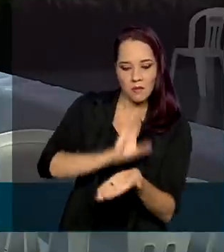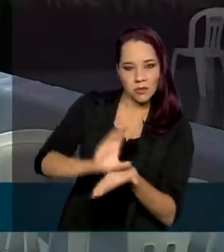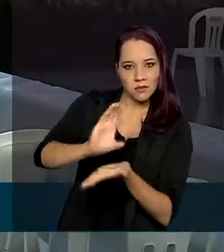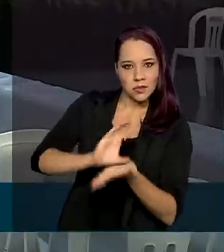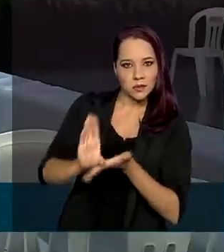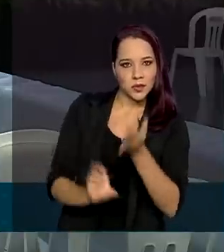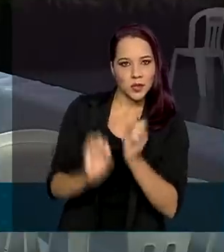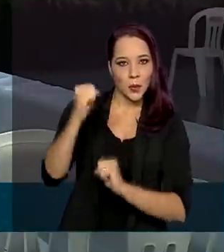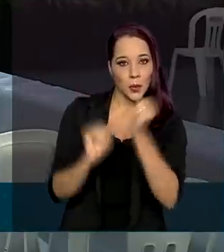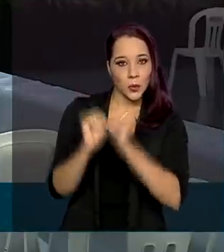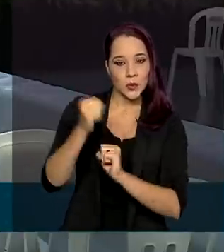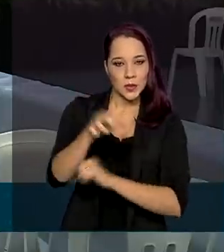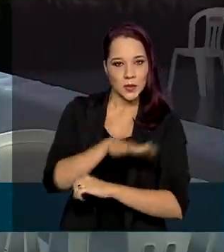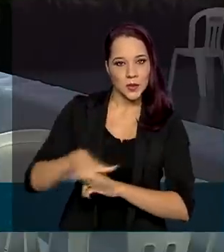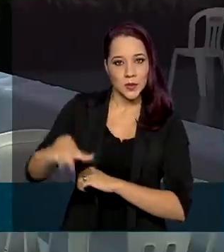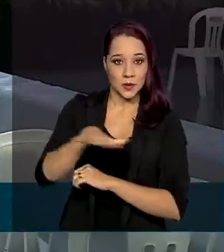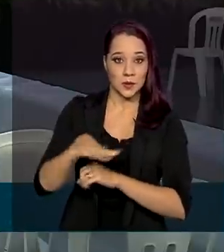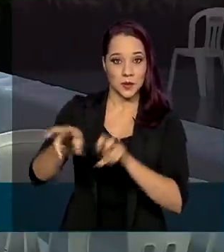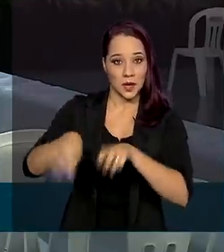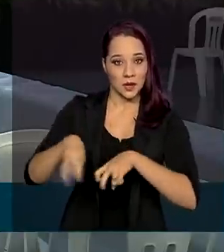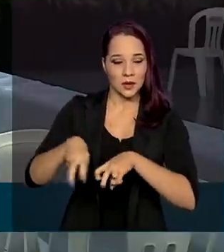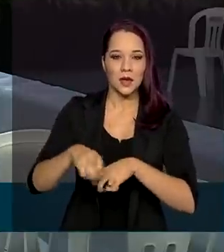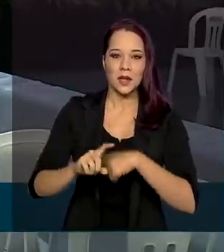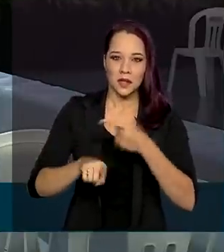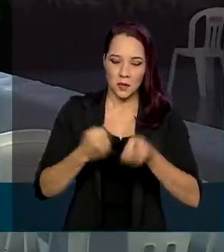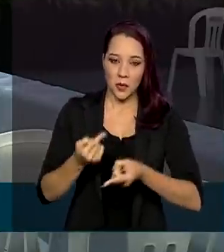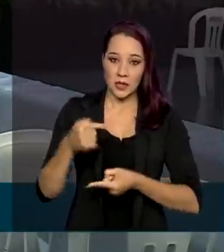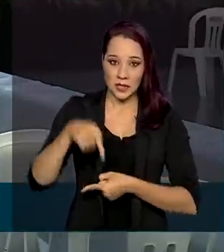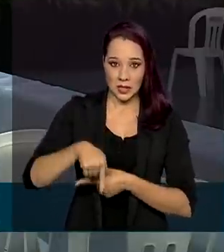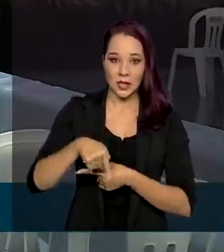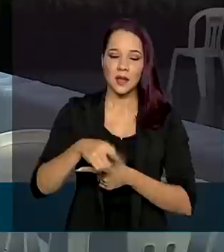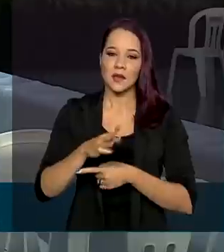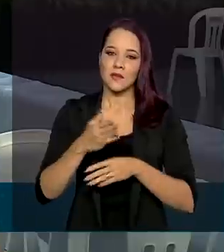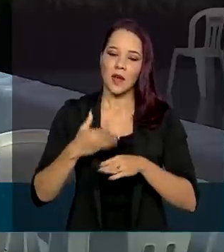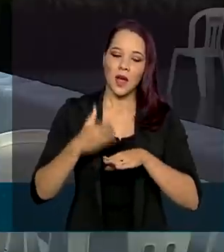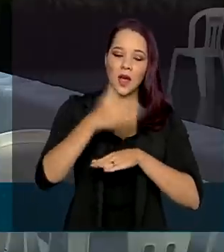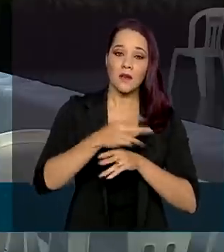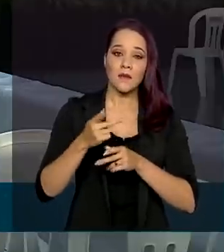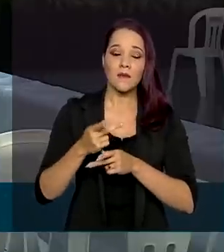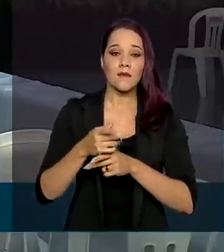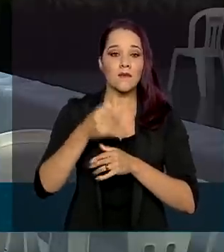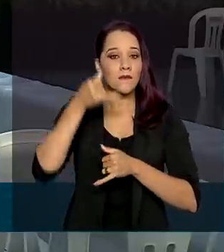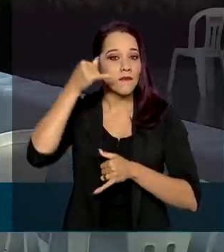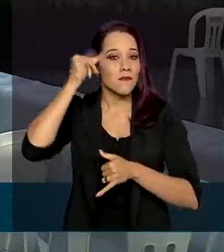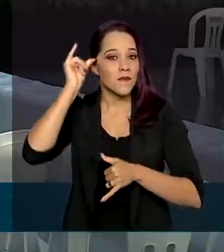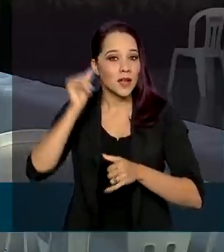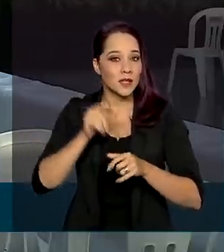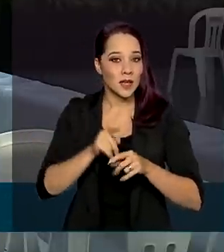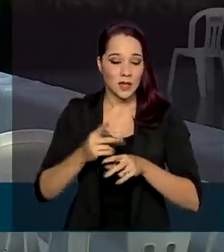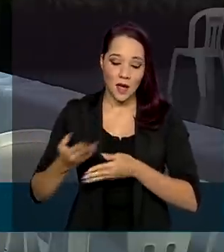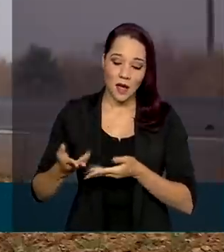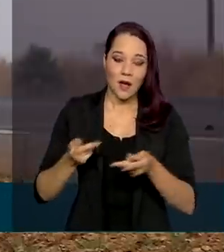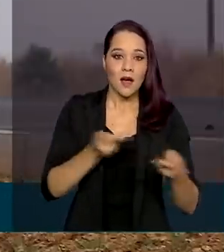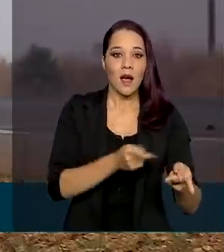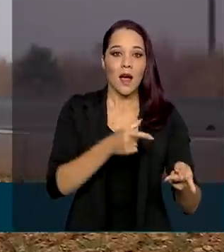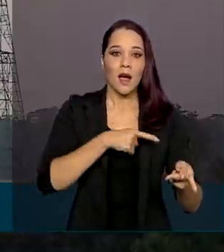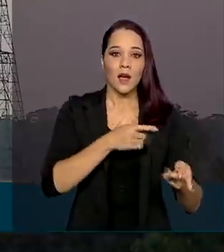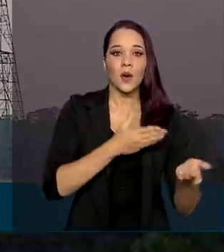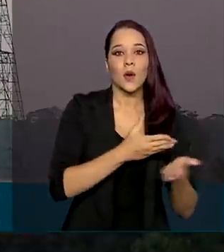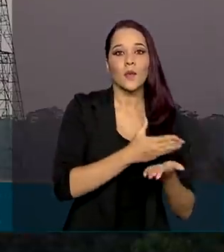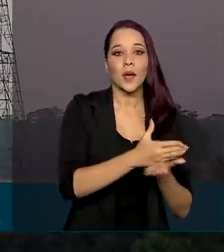produção agrícola. E depois dessa entrega aqui em Sorriso, ele segue para uma fazenda e acompanhado dos ministros, ele lança,